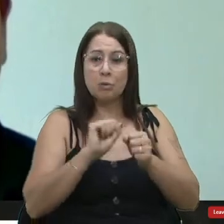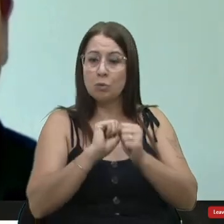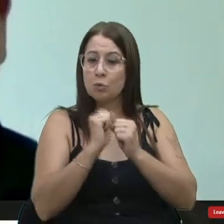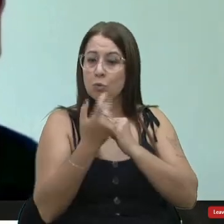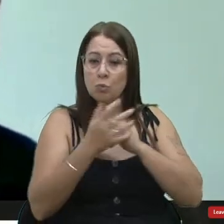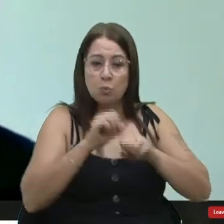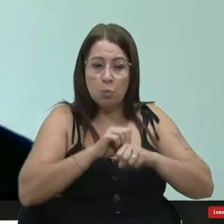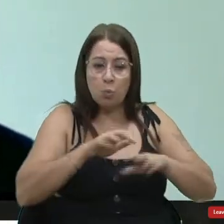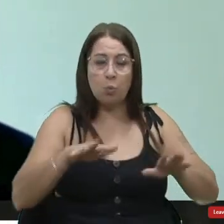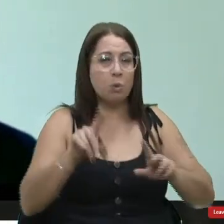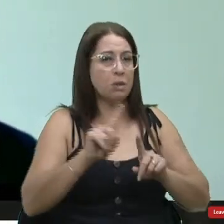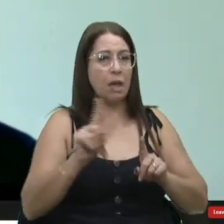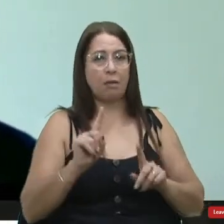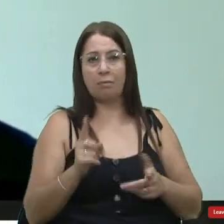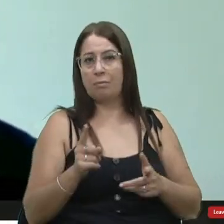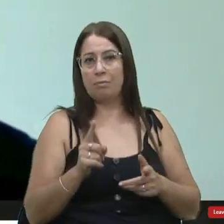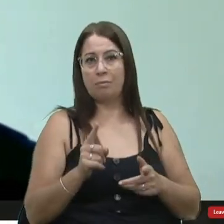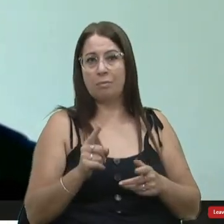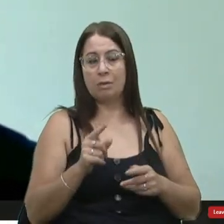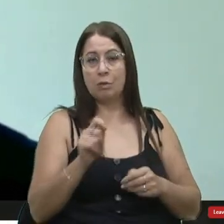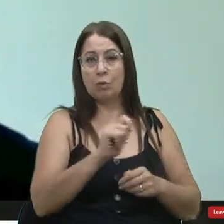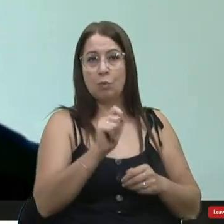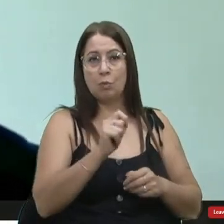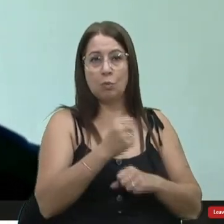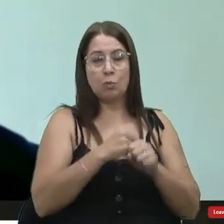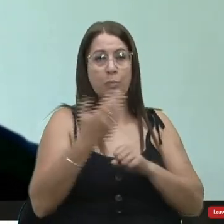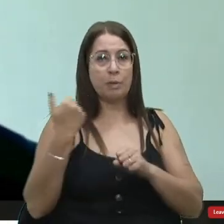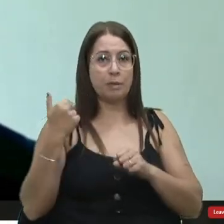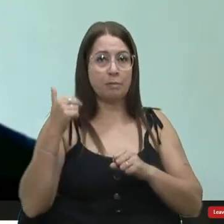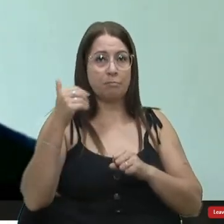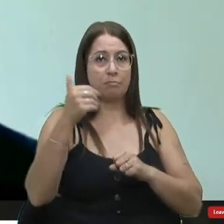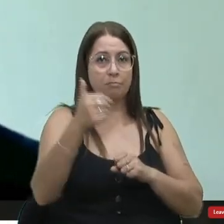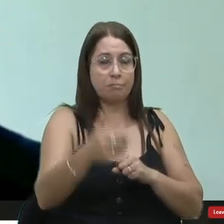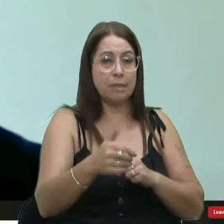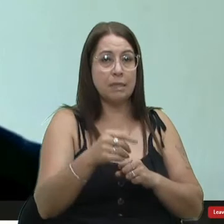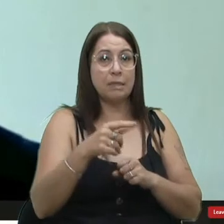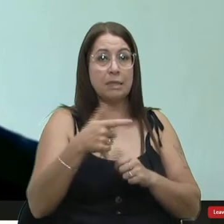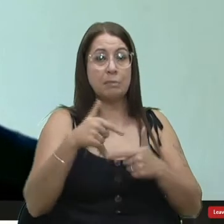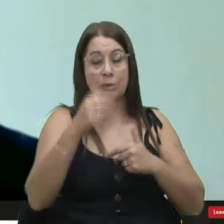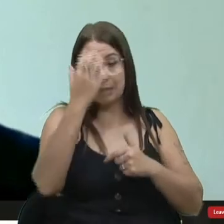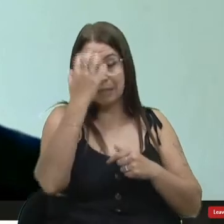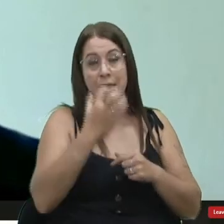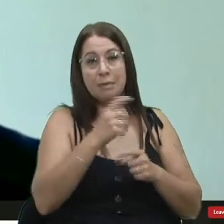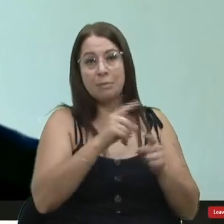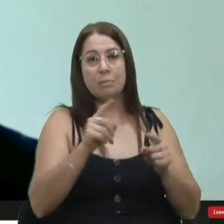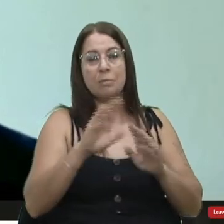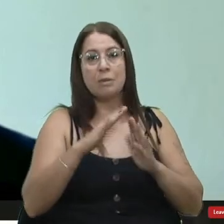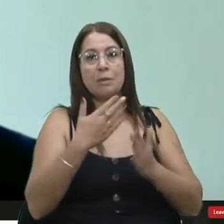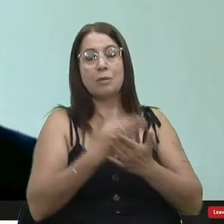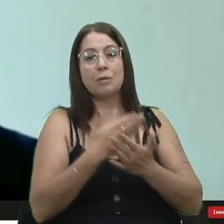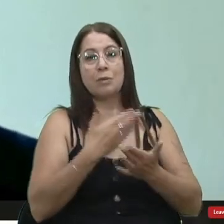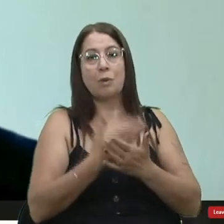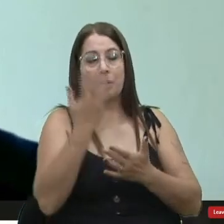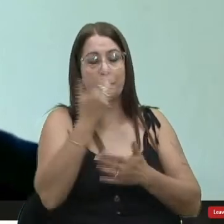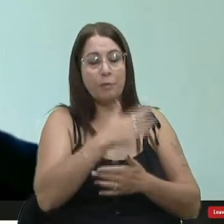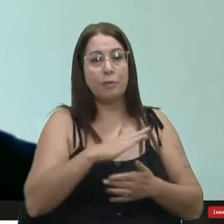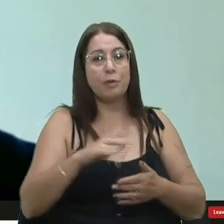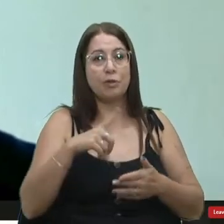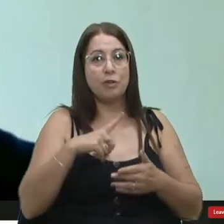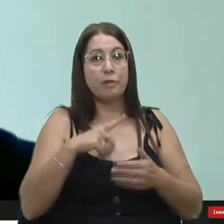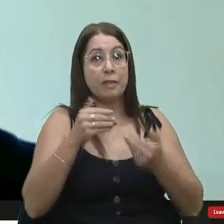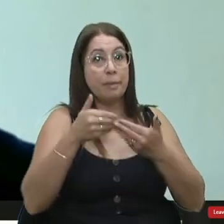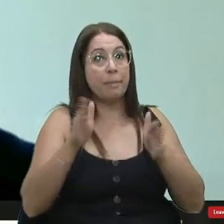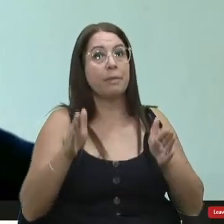qualquer outra situação desde agosto do ano passado onde a gente trabalhou seriamente para que as escolinhas infantis estivessem